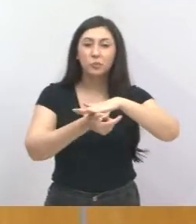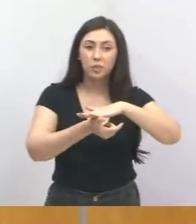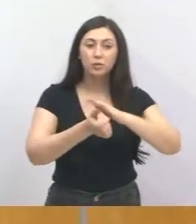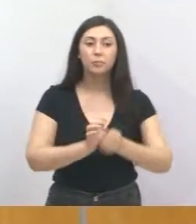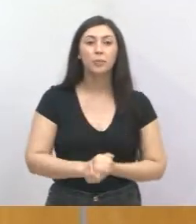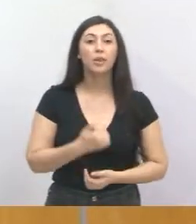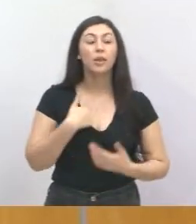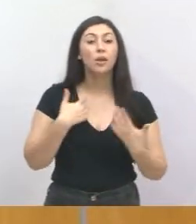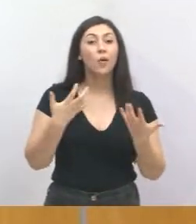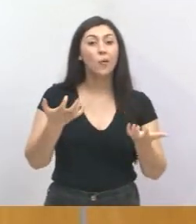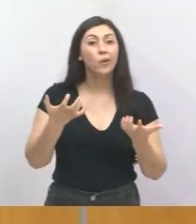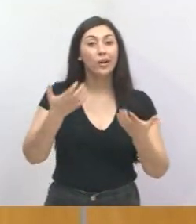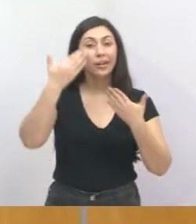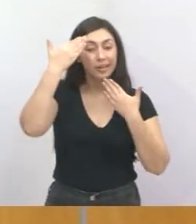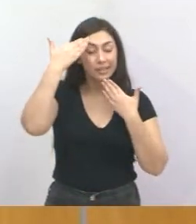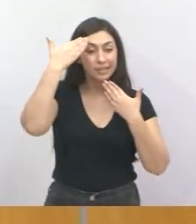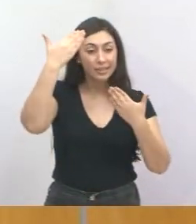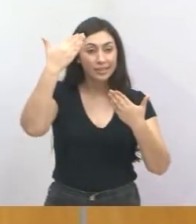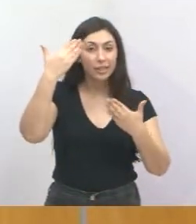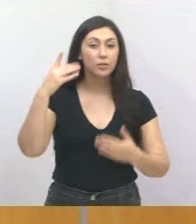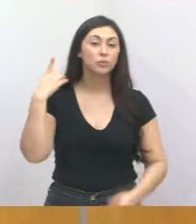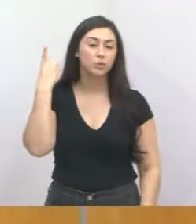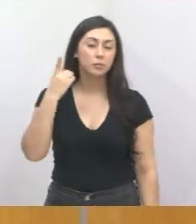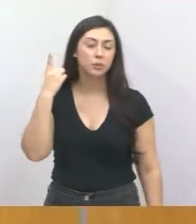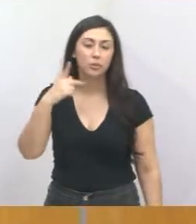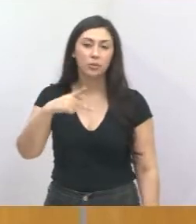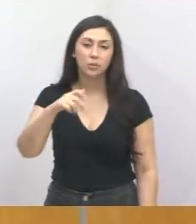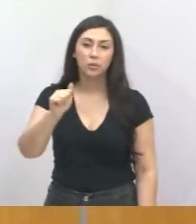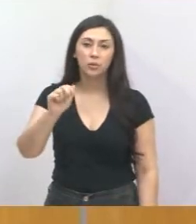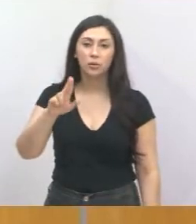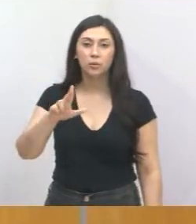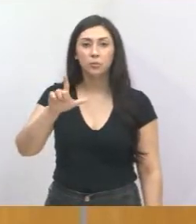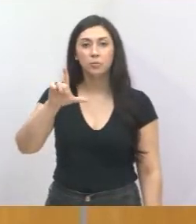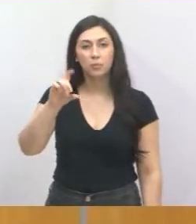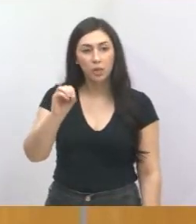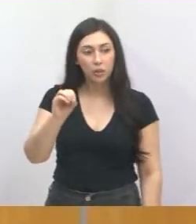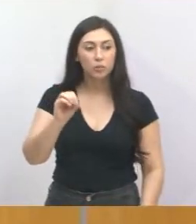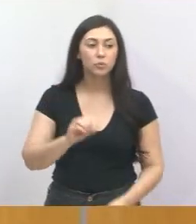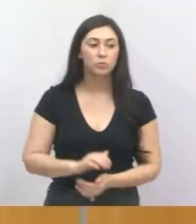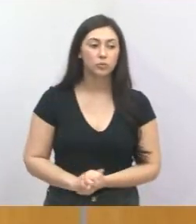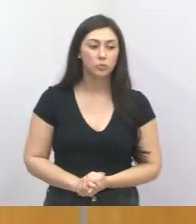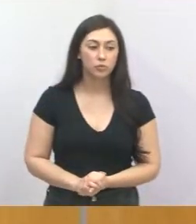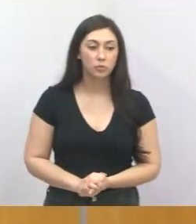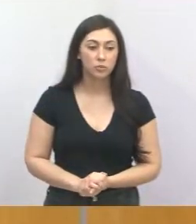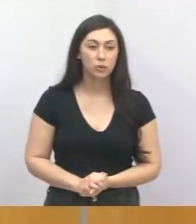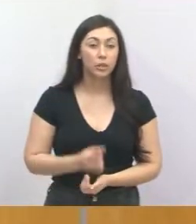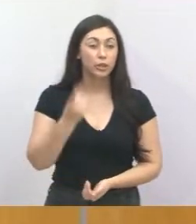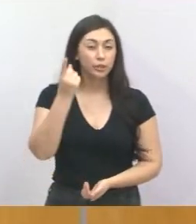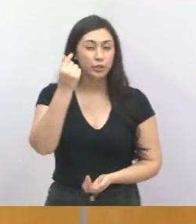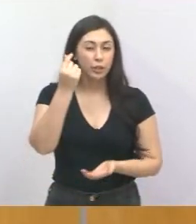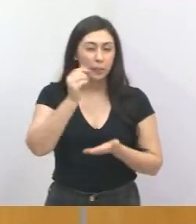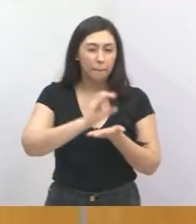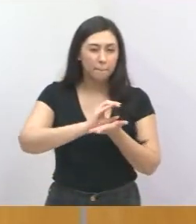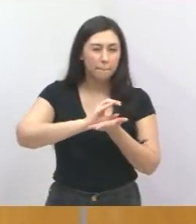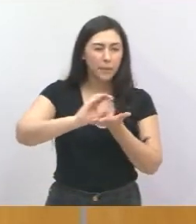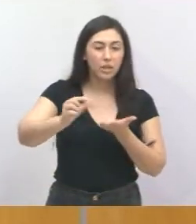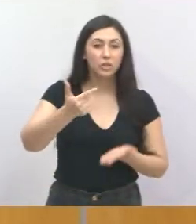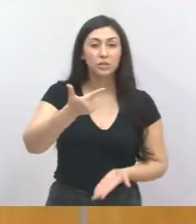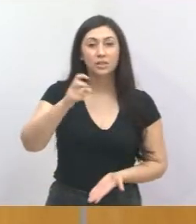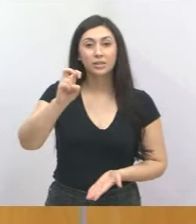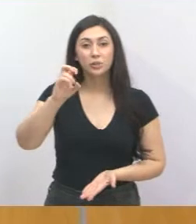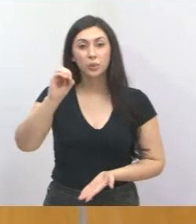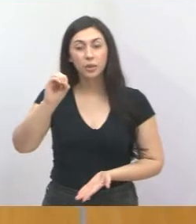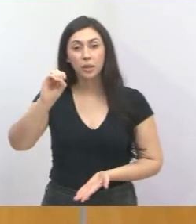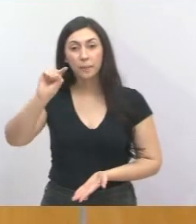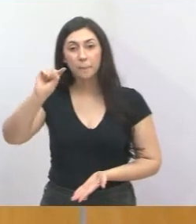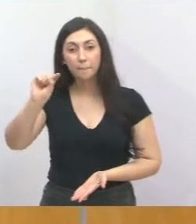Quero então agradecer ao deputado federal Paulo Teixeira por ter encaminhado essa verba de 250 mil que